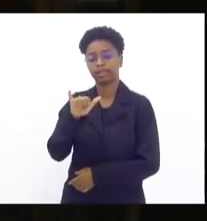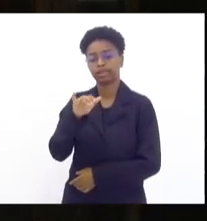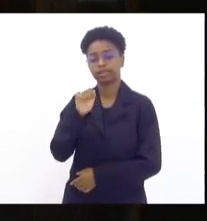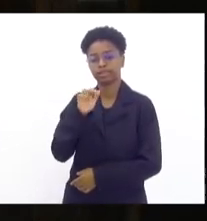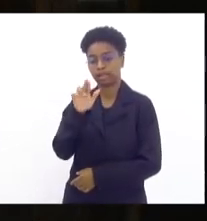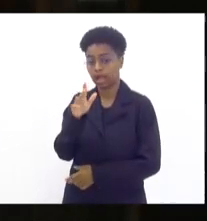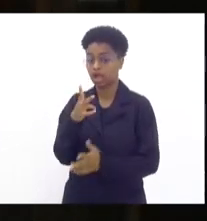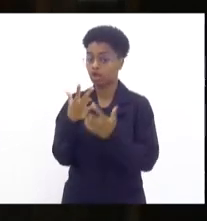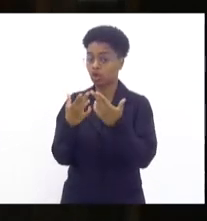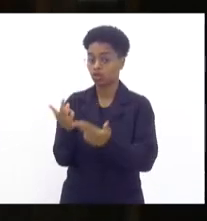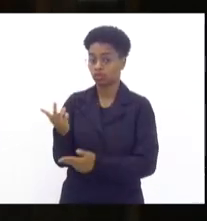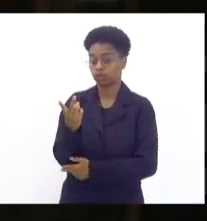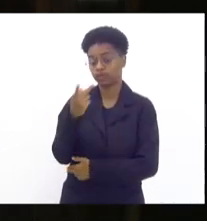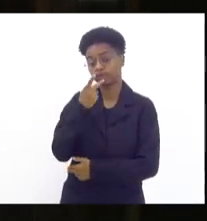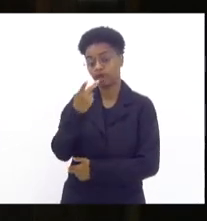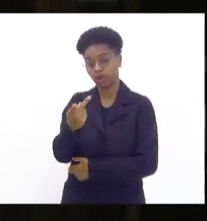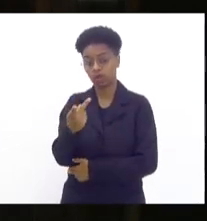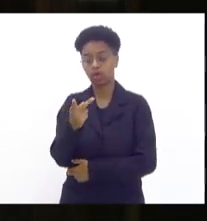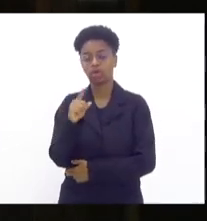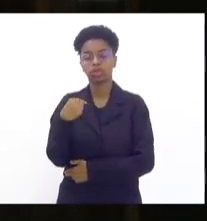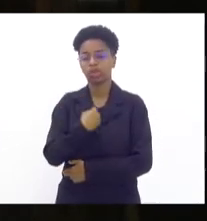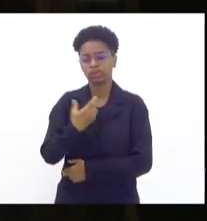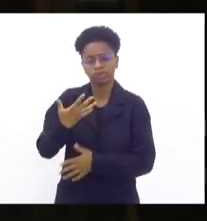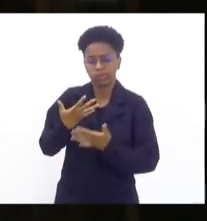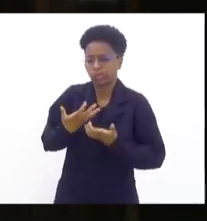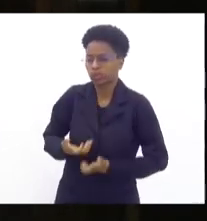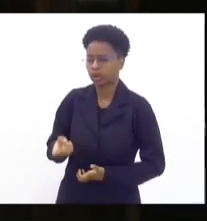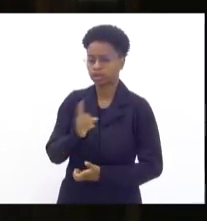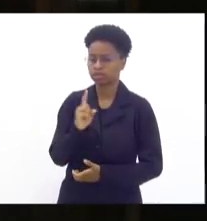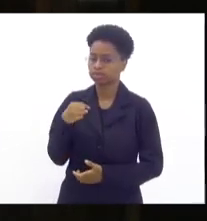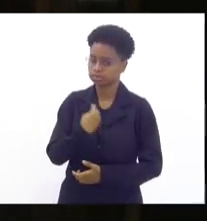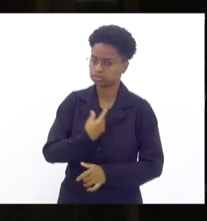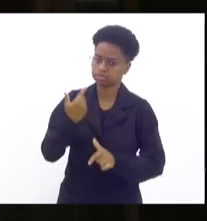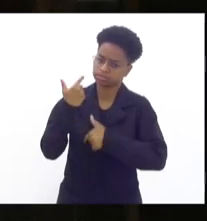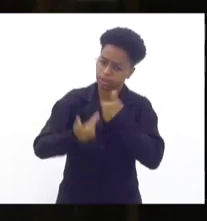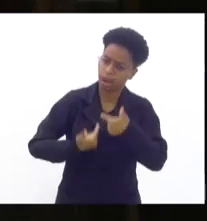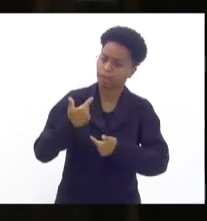incansáveis, nós estamos na rua ali, direto, e nós vamos trabalhar.